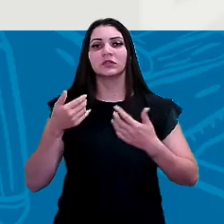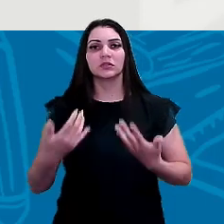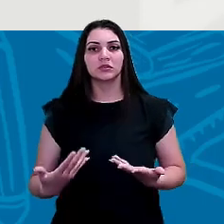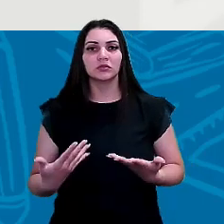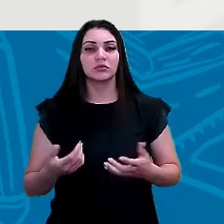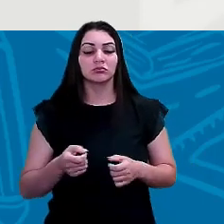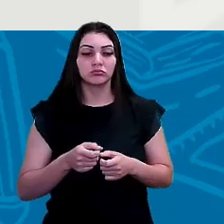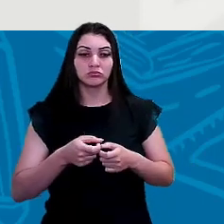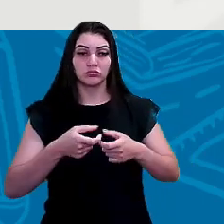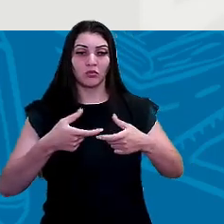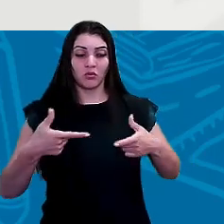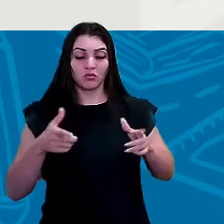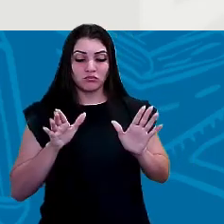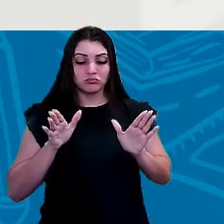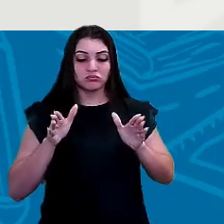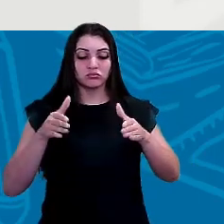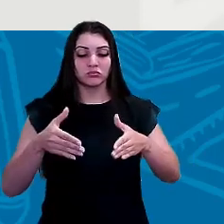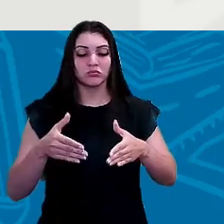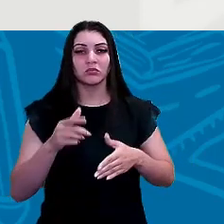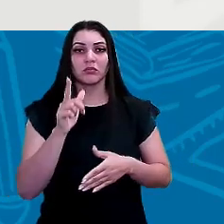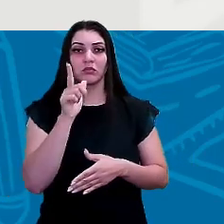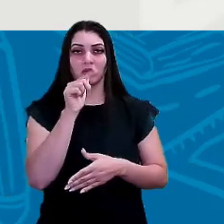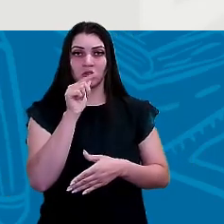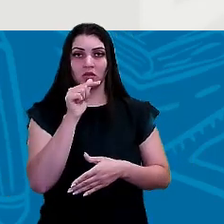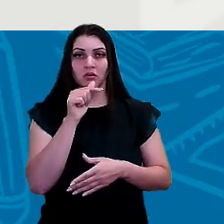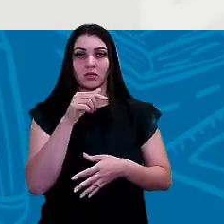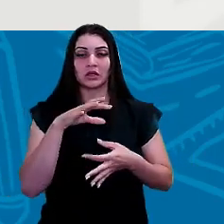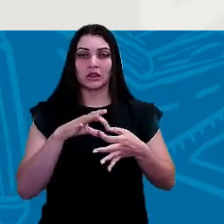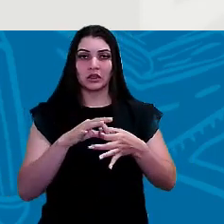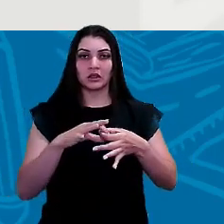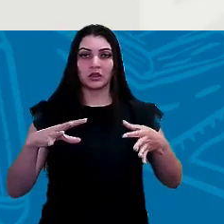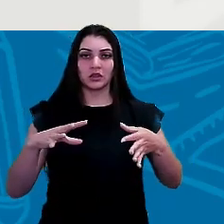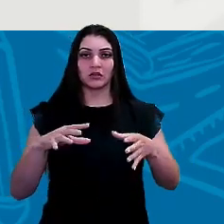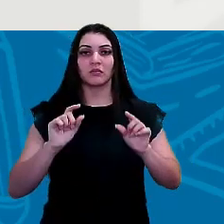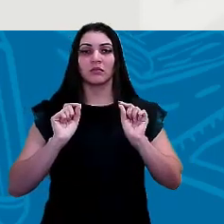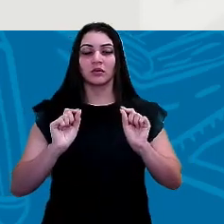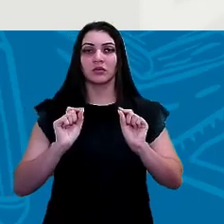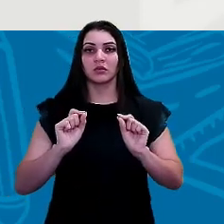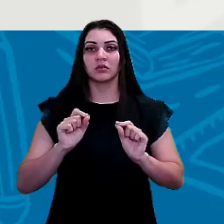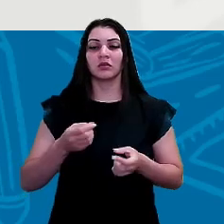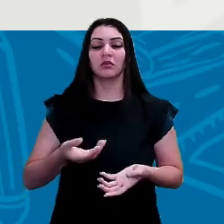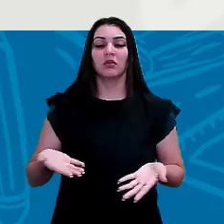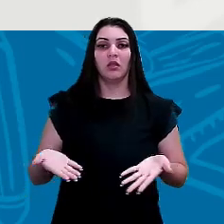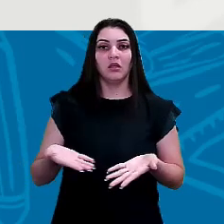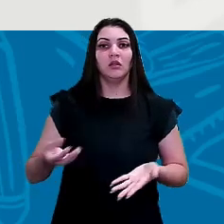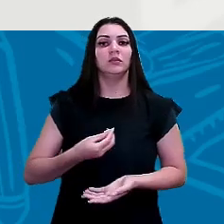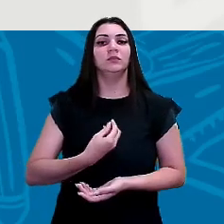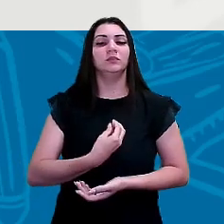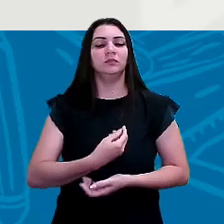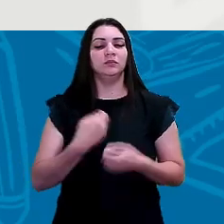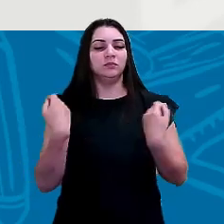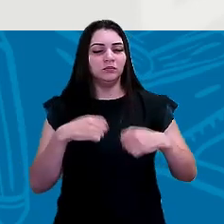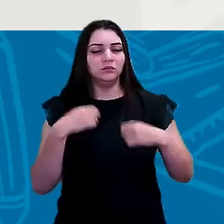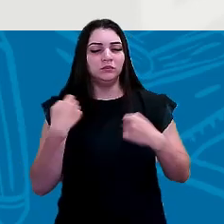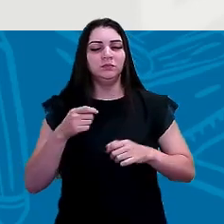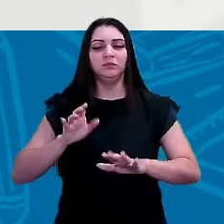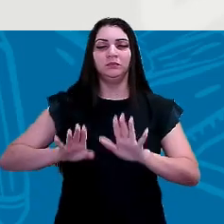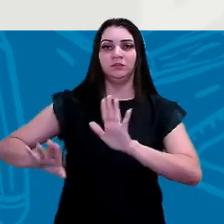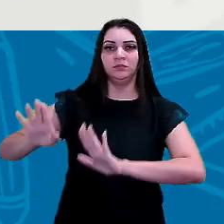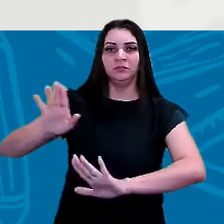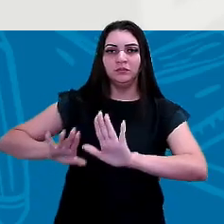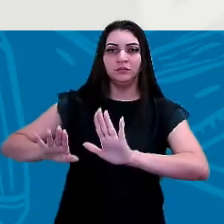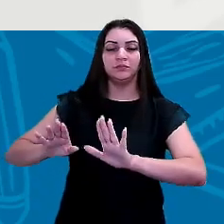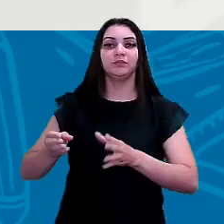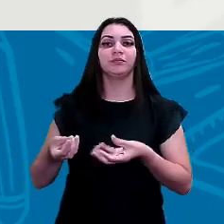é uma grande fonte de água disponível né? agora precisa ser cuidada também precisa ser gerida também